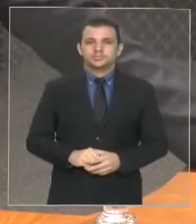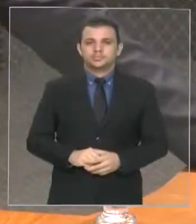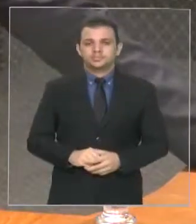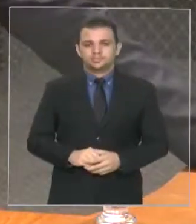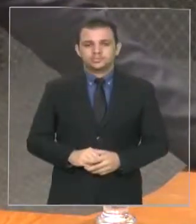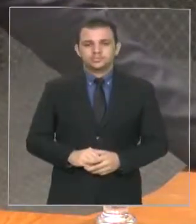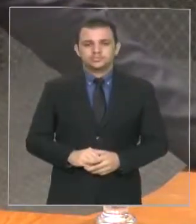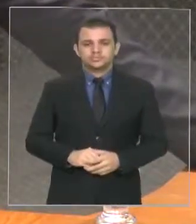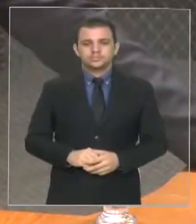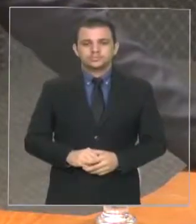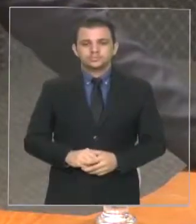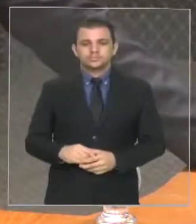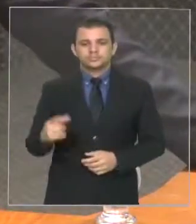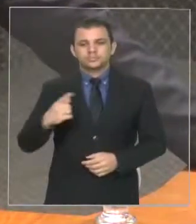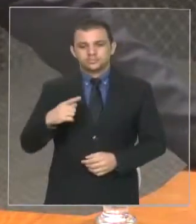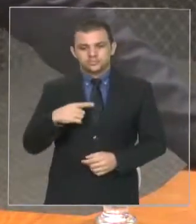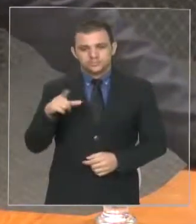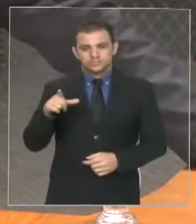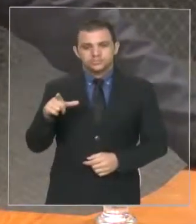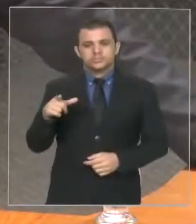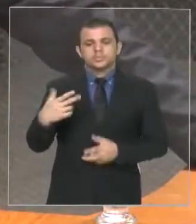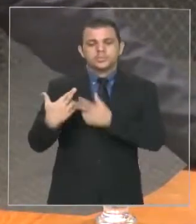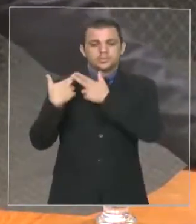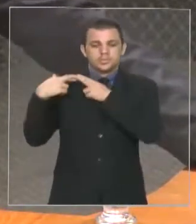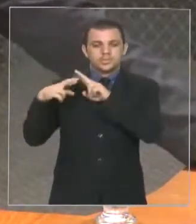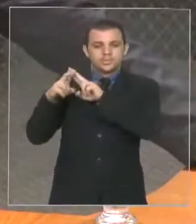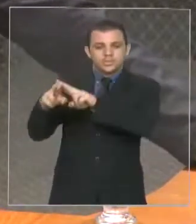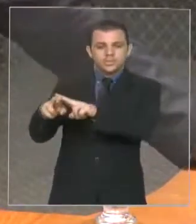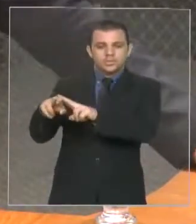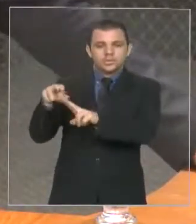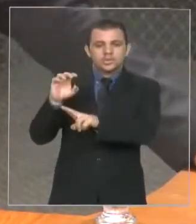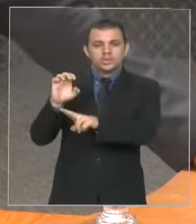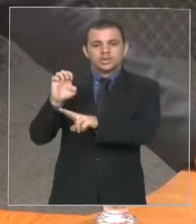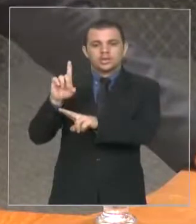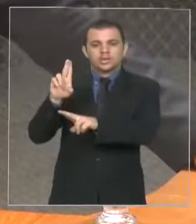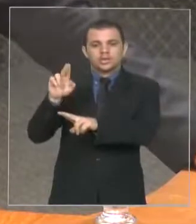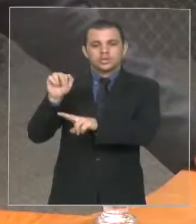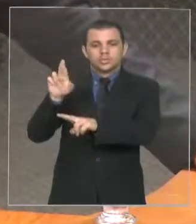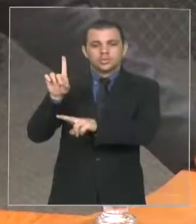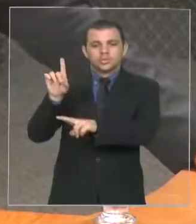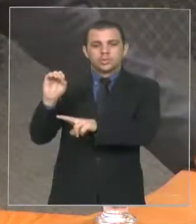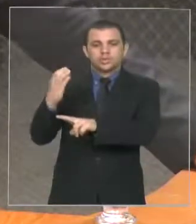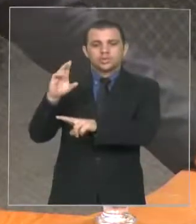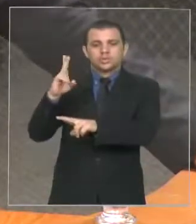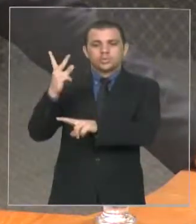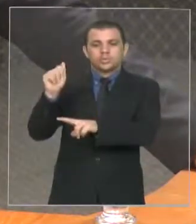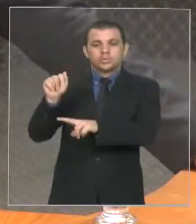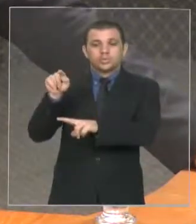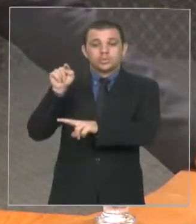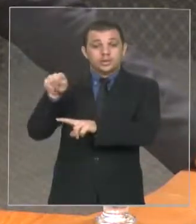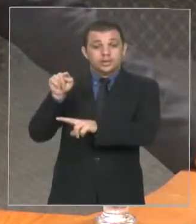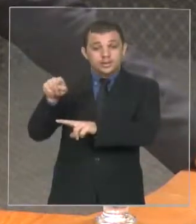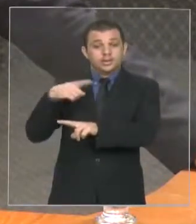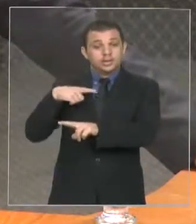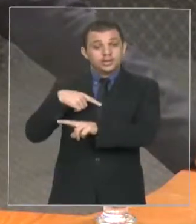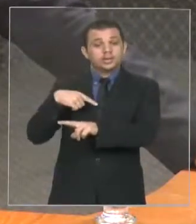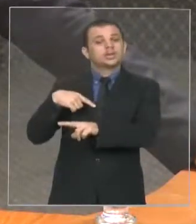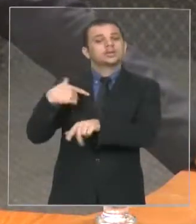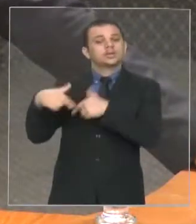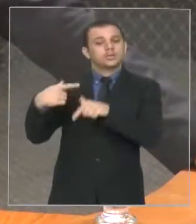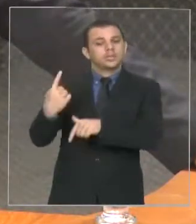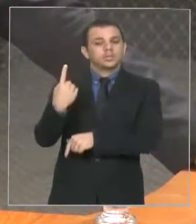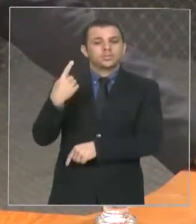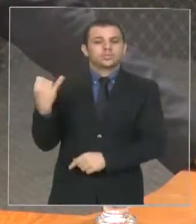do Cunha, do Eduardo Cunha, pelo menos um legado importante que ele deixou para aquele